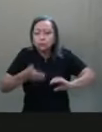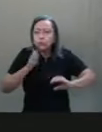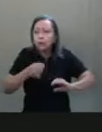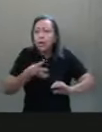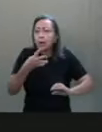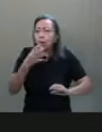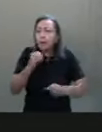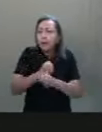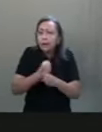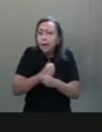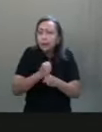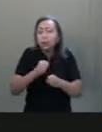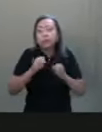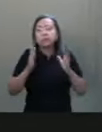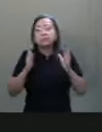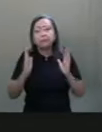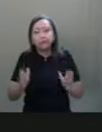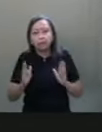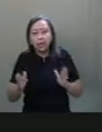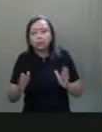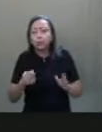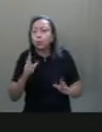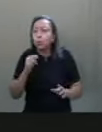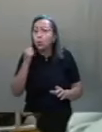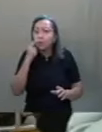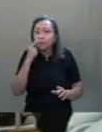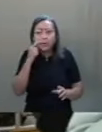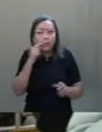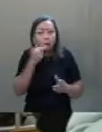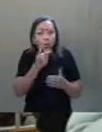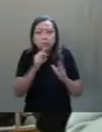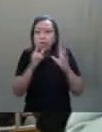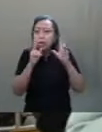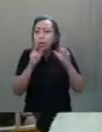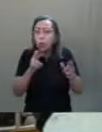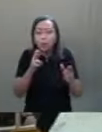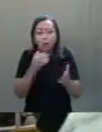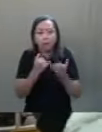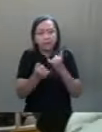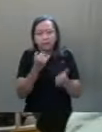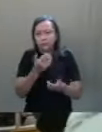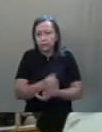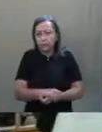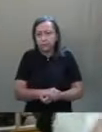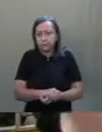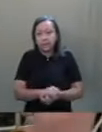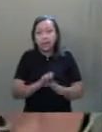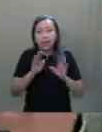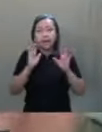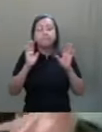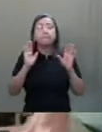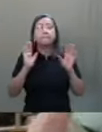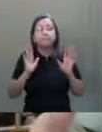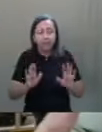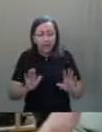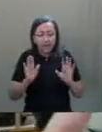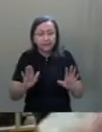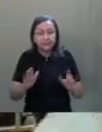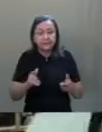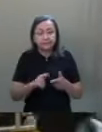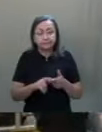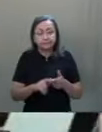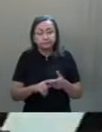mandato. Nunca vi algo semelhante a isso. Agora, estado de calamidade aconteceu.